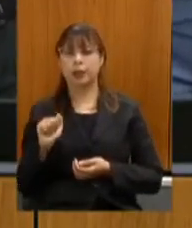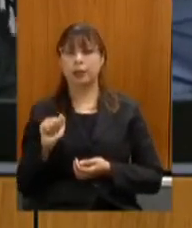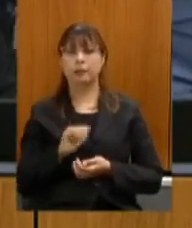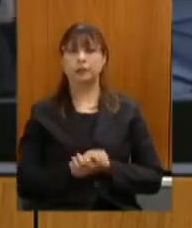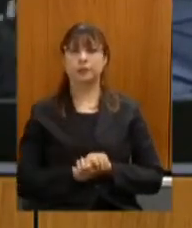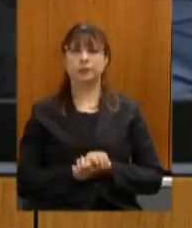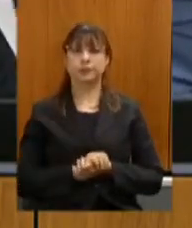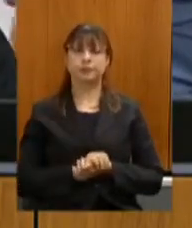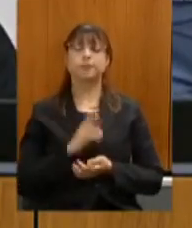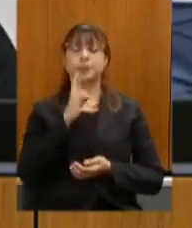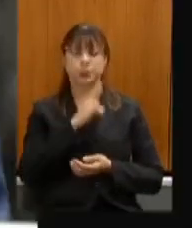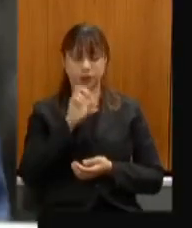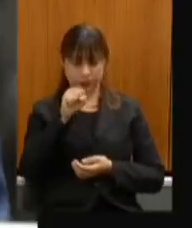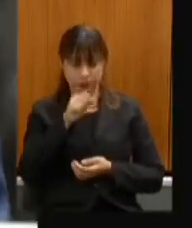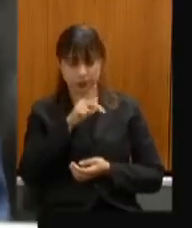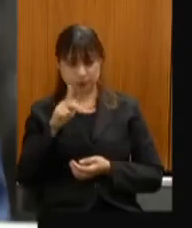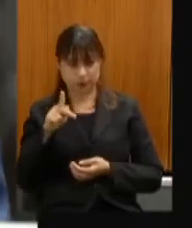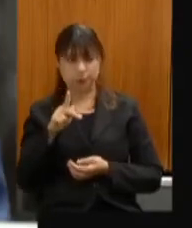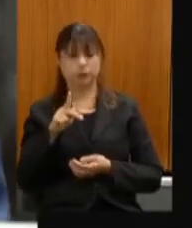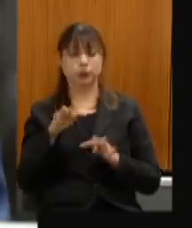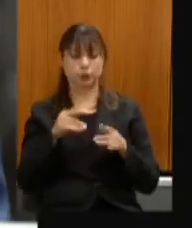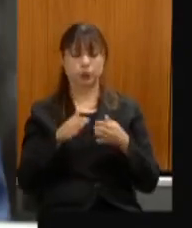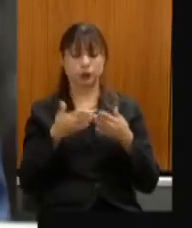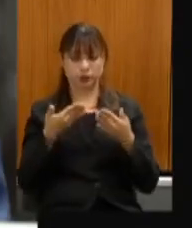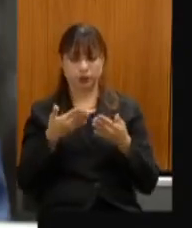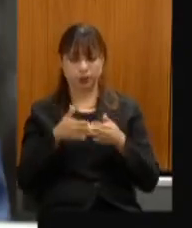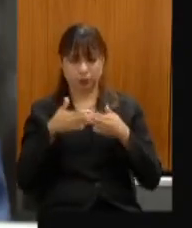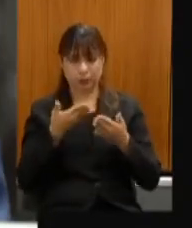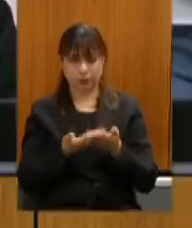eu voto sim presidente todos os requerimentos